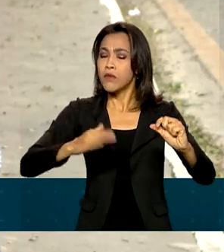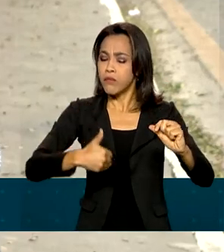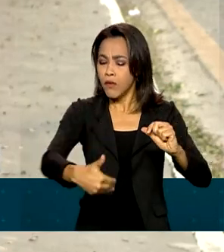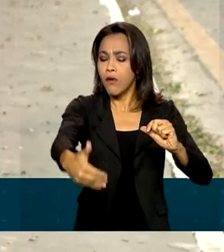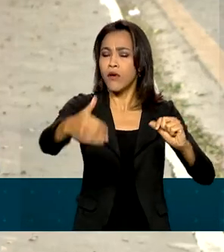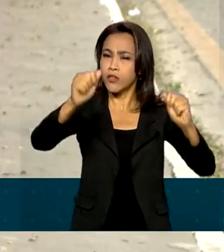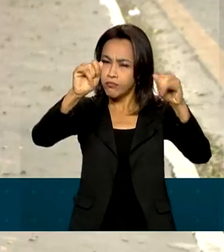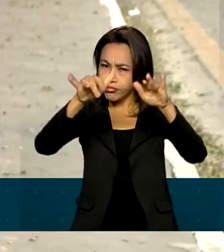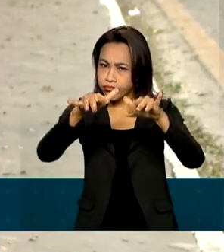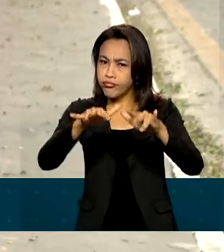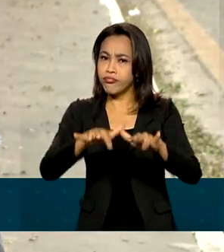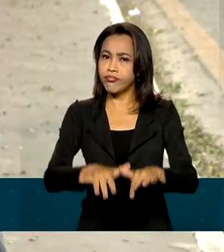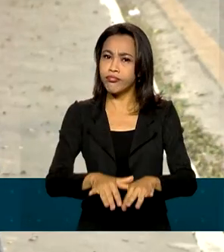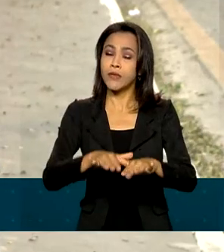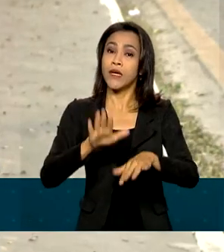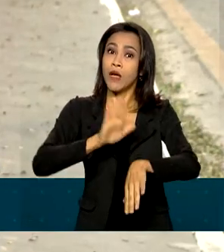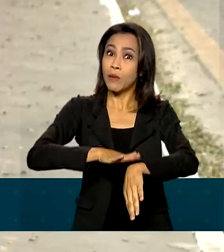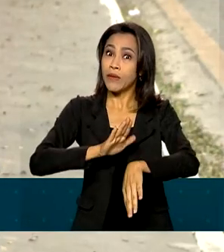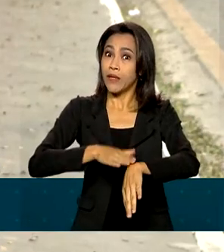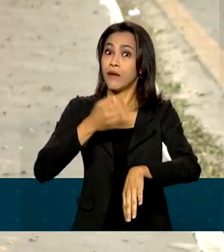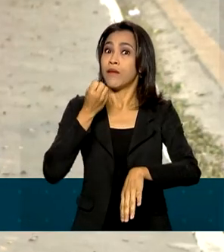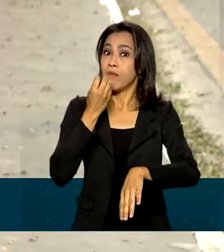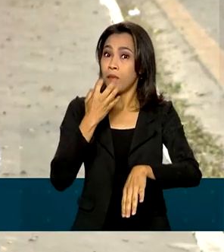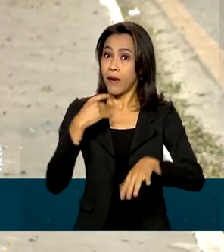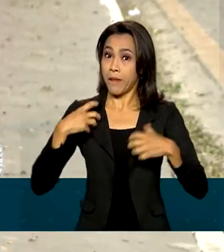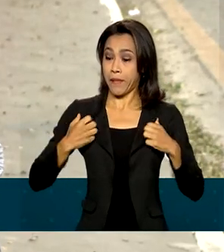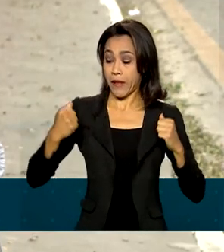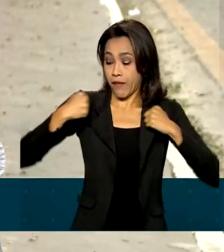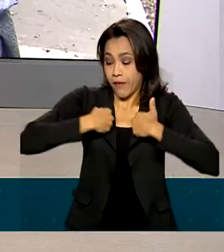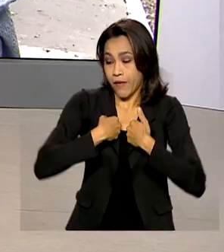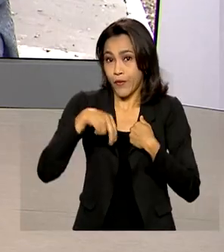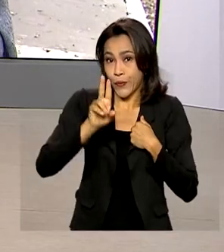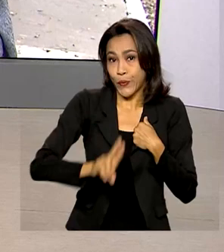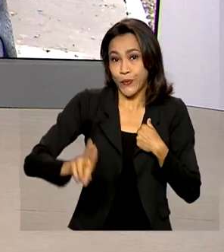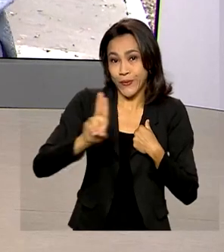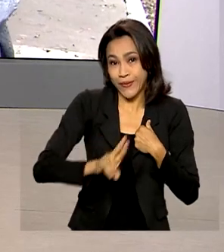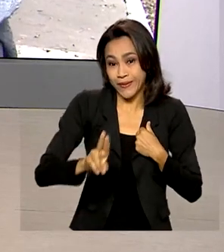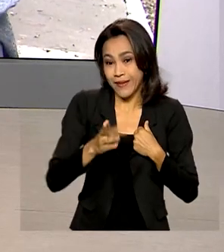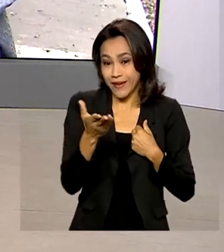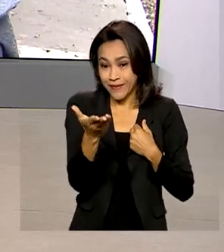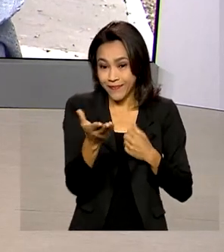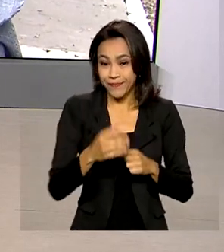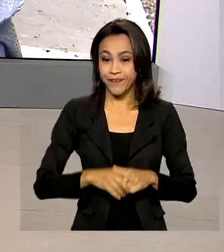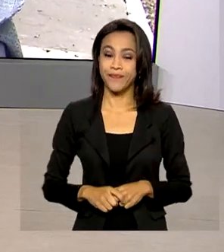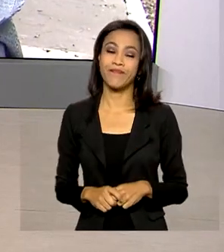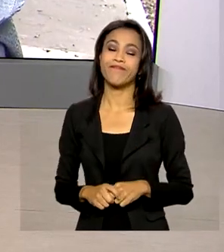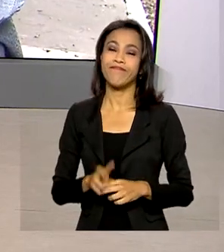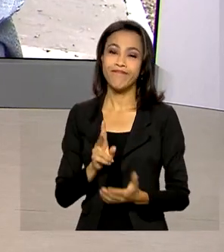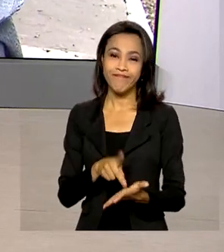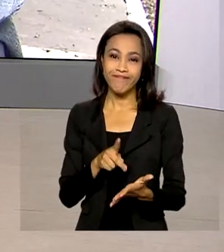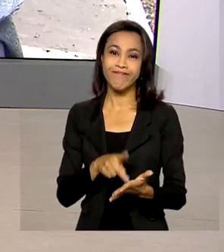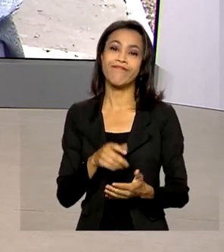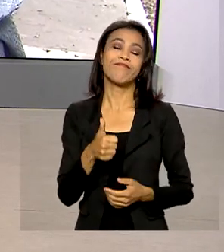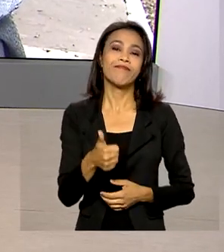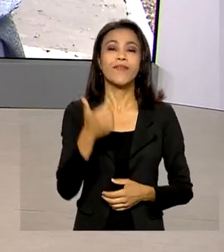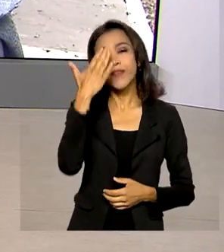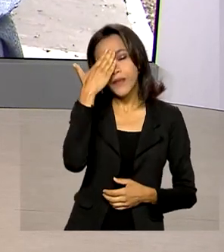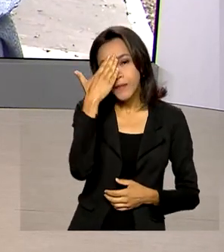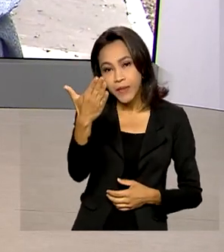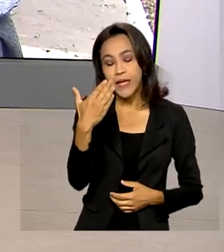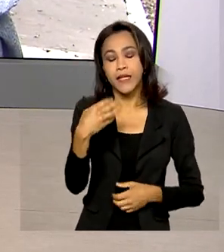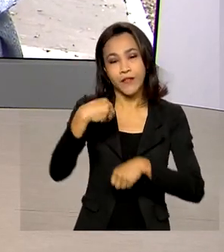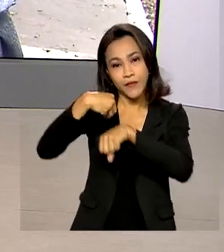geada. Tempo bom pra reforçar os casacos, não é mesmo, Renata? Eu volto com você aí no estúdio. Verdade, Érica. Obrigada pelas suas